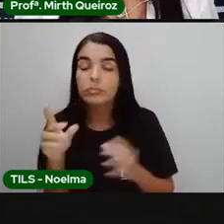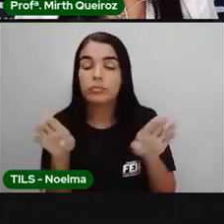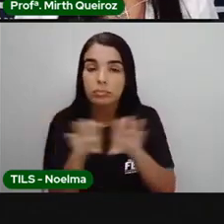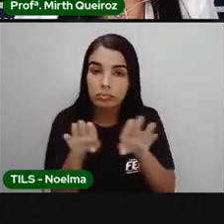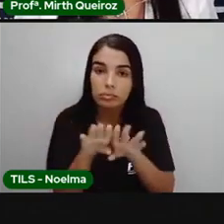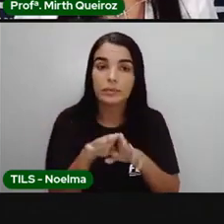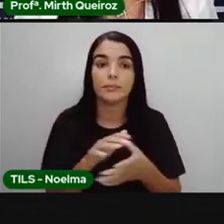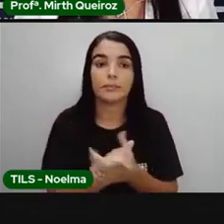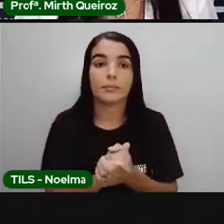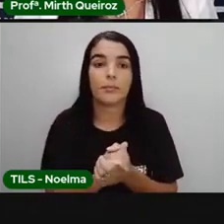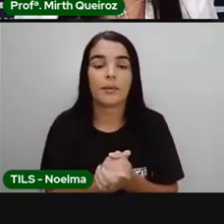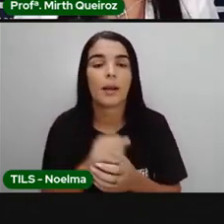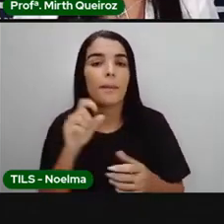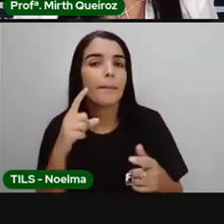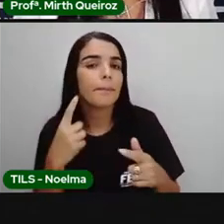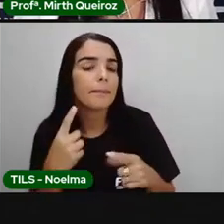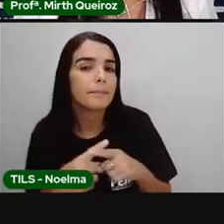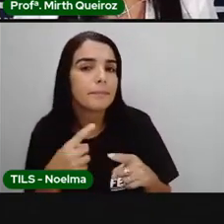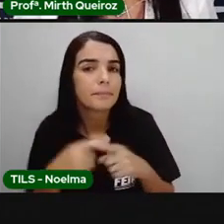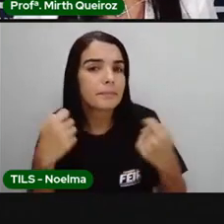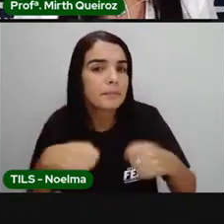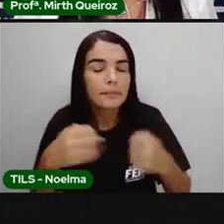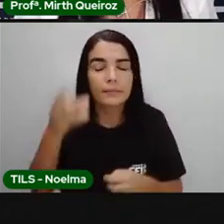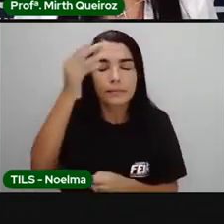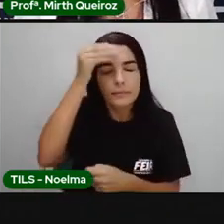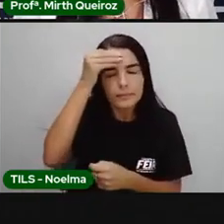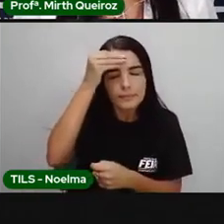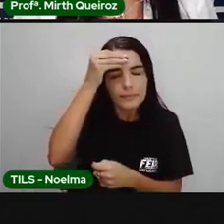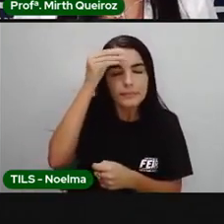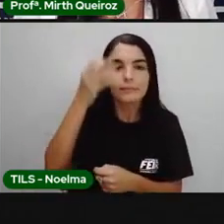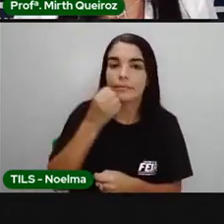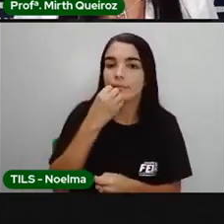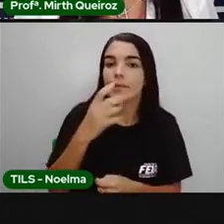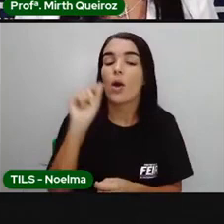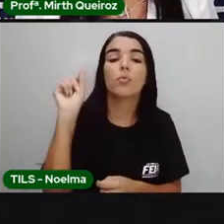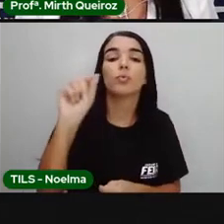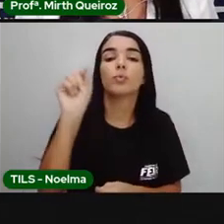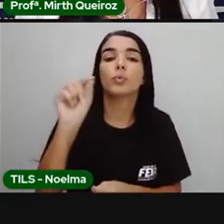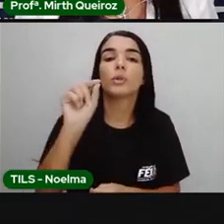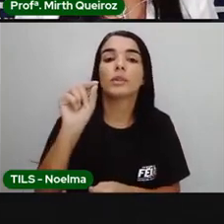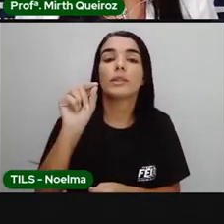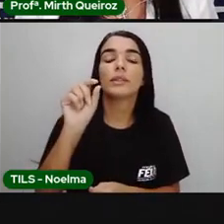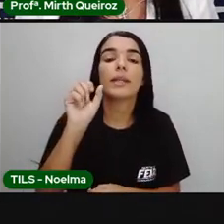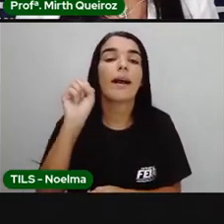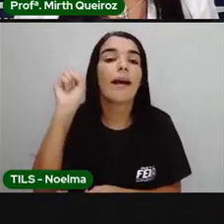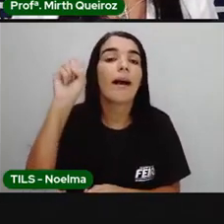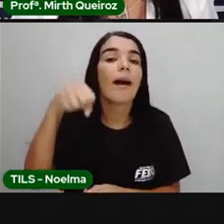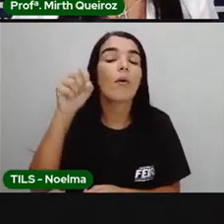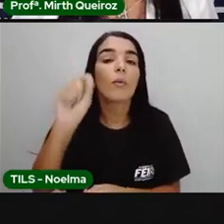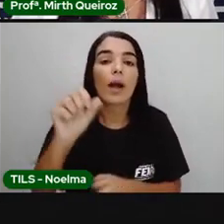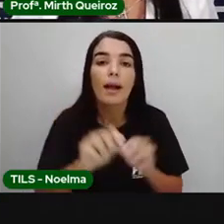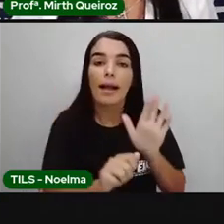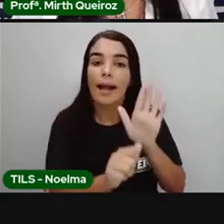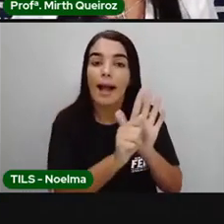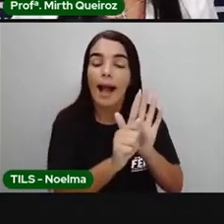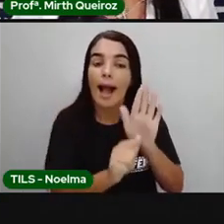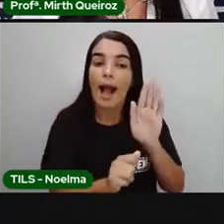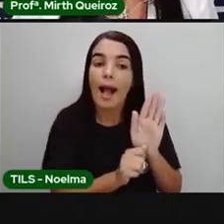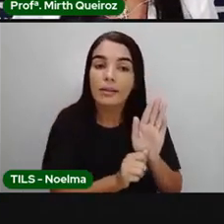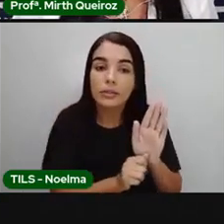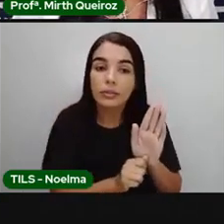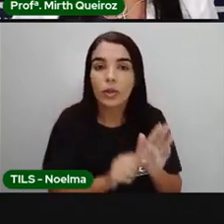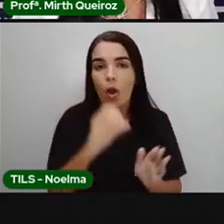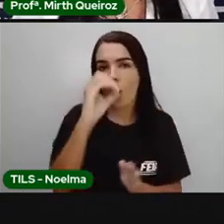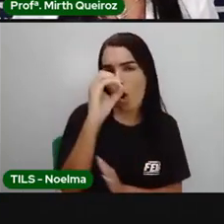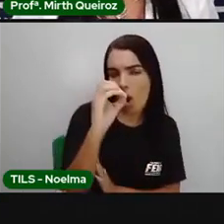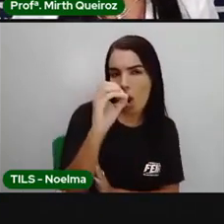Para compreendermos melhor, precisamos relembrar o que são artigos. Artigos, nós temos aí